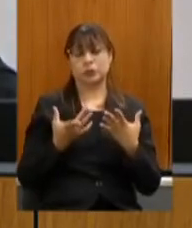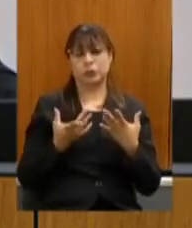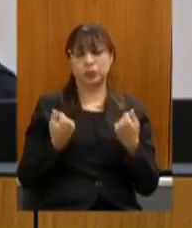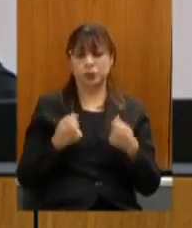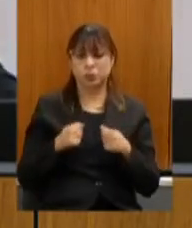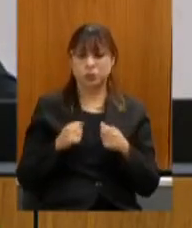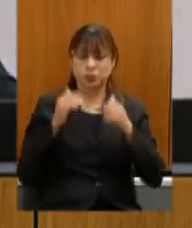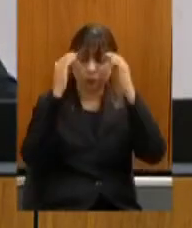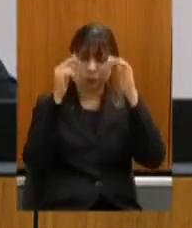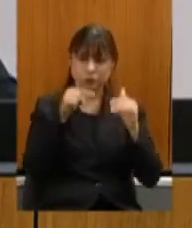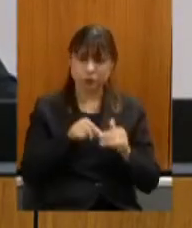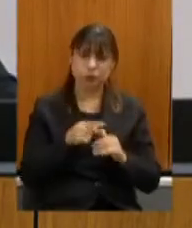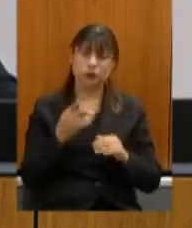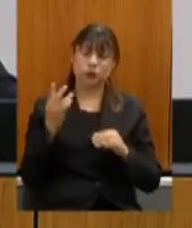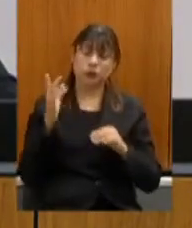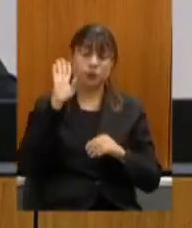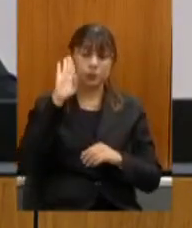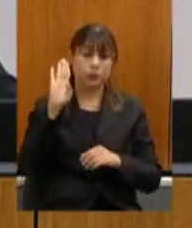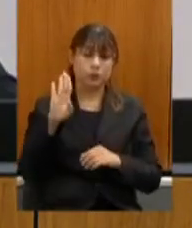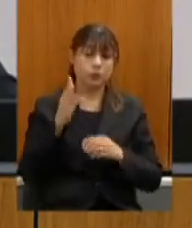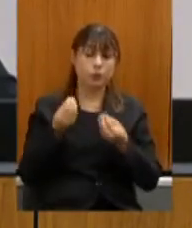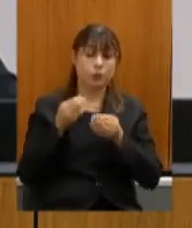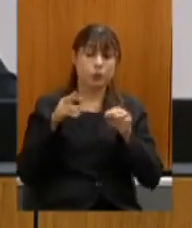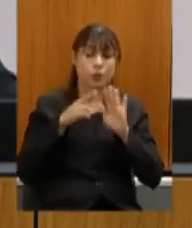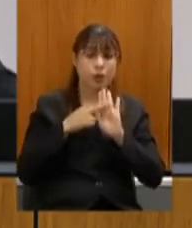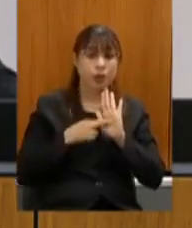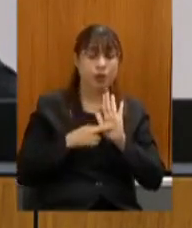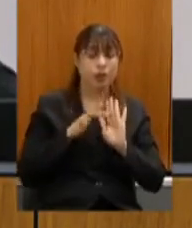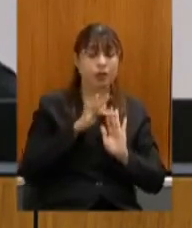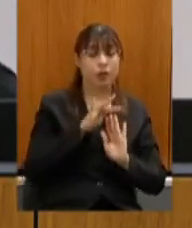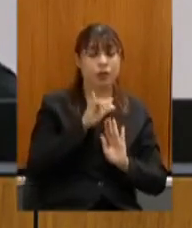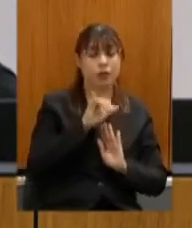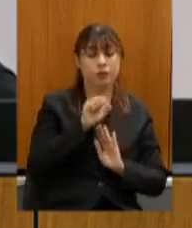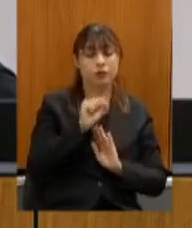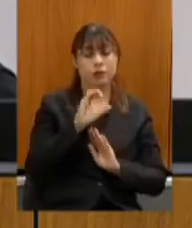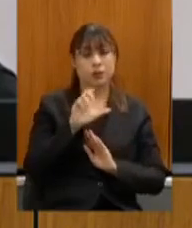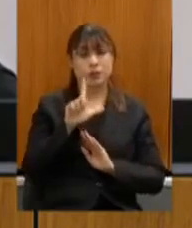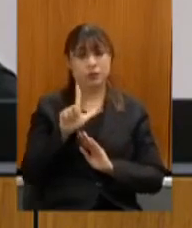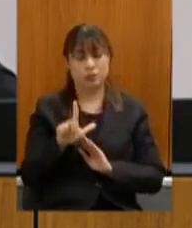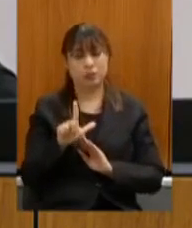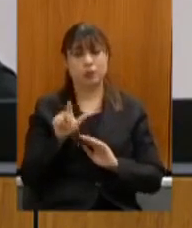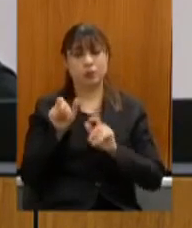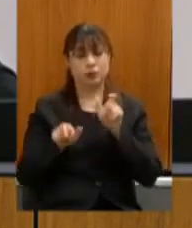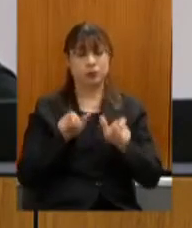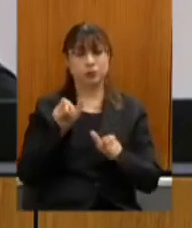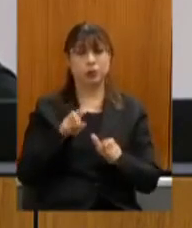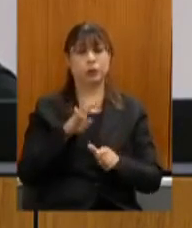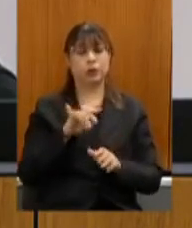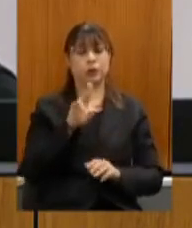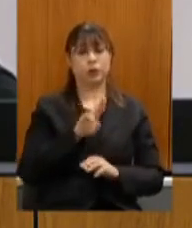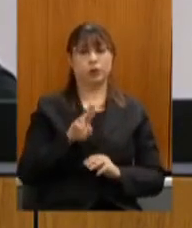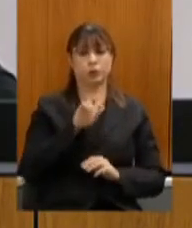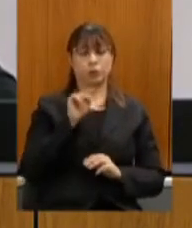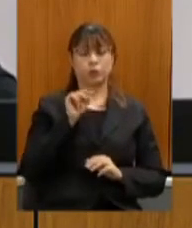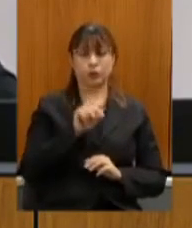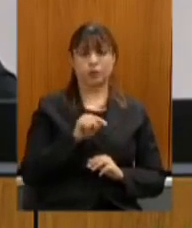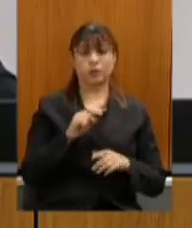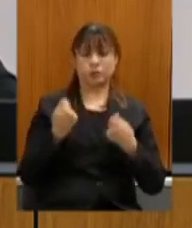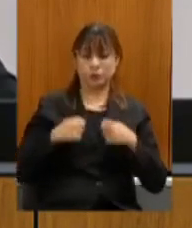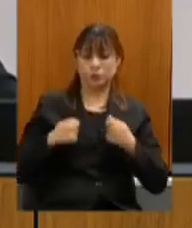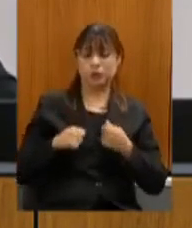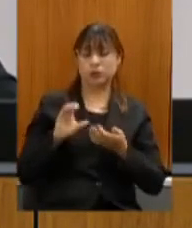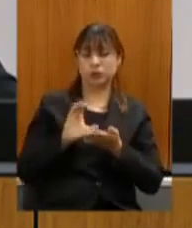especial no que se refere a regularidade fiscal dos destinatários das ações emergenciais